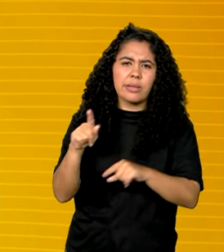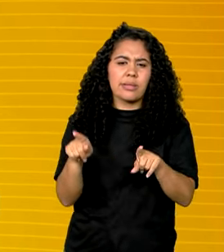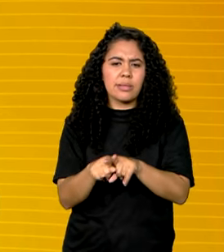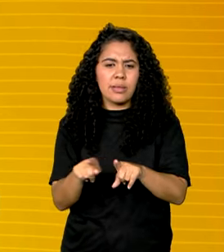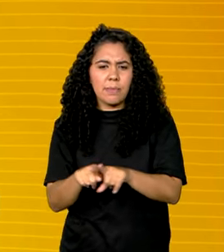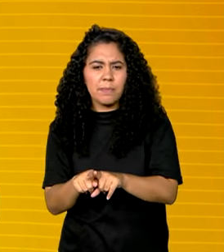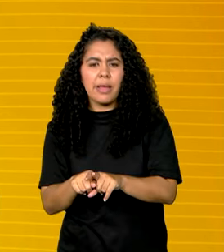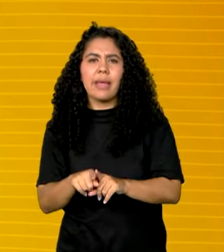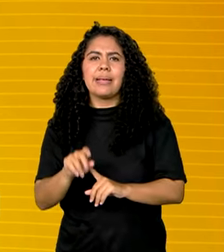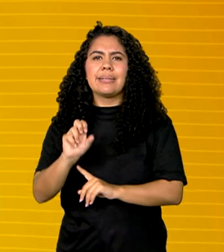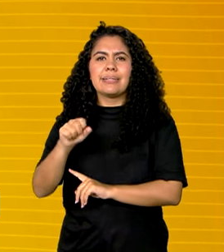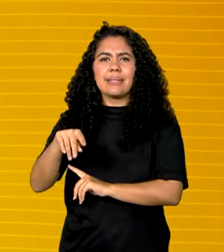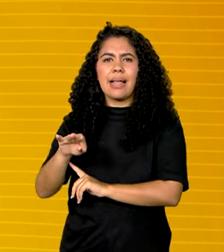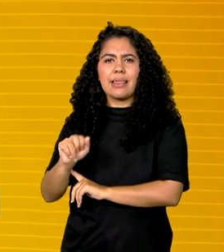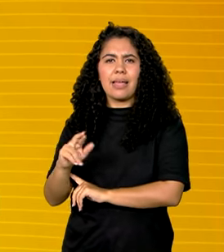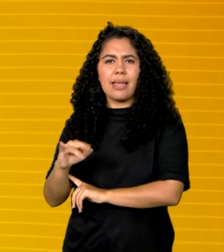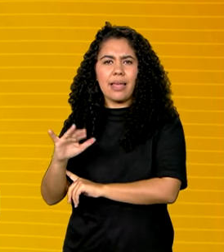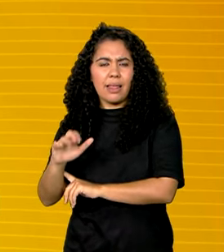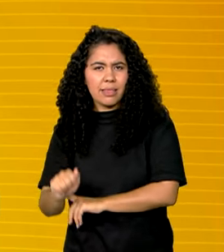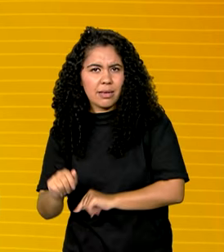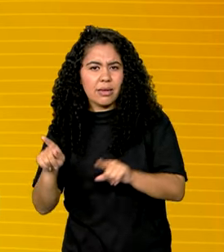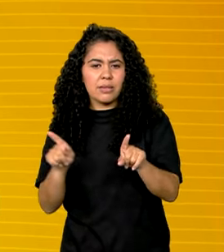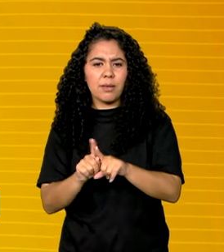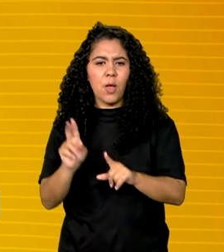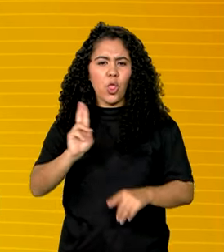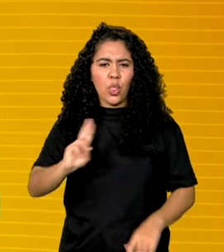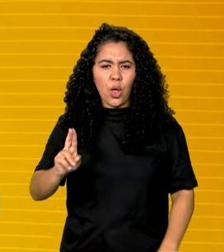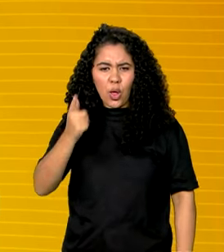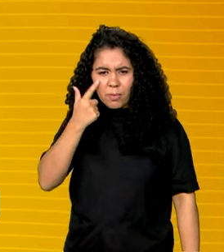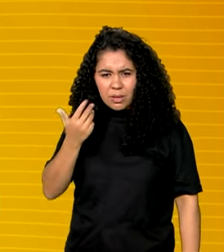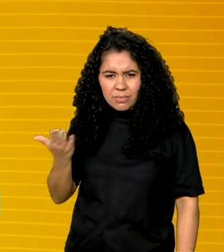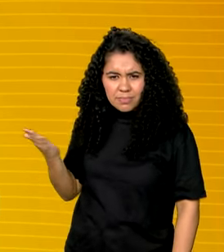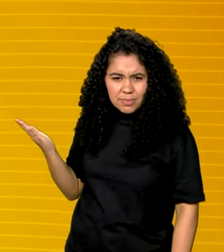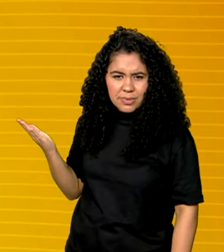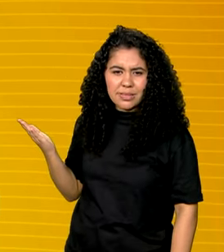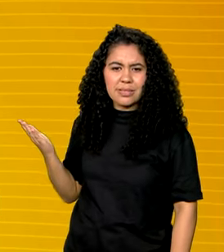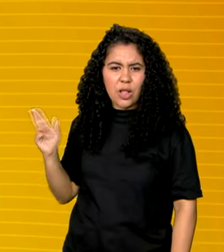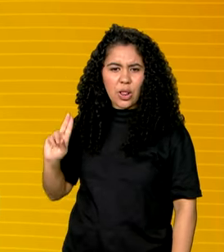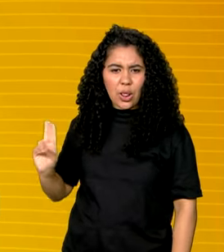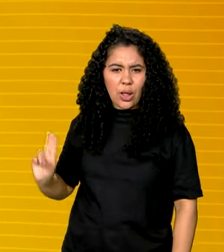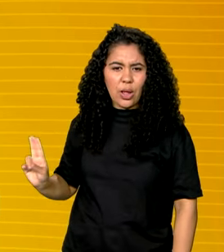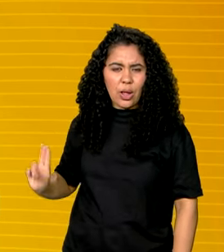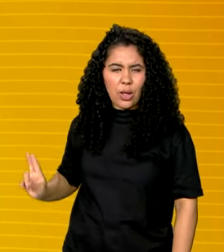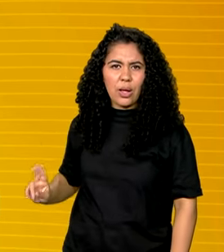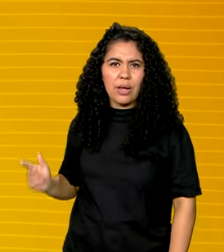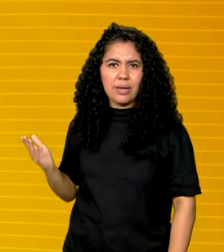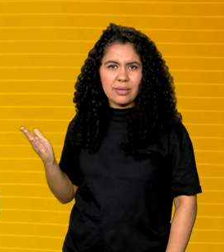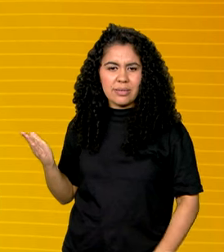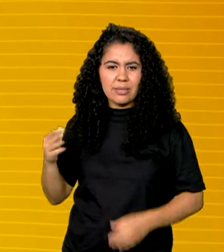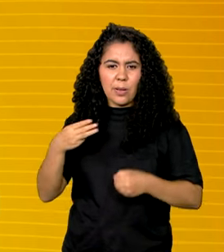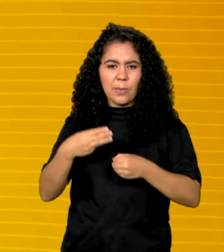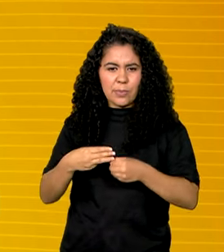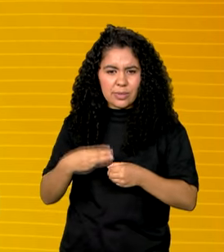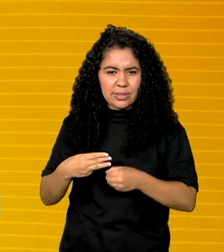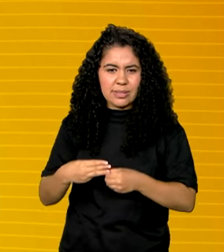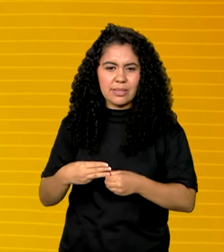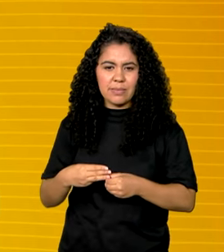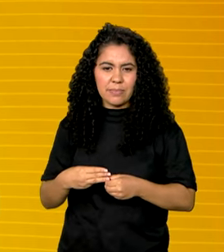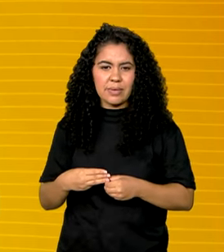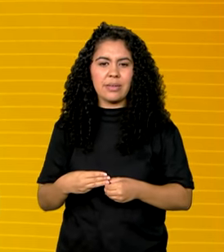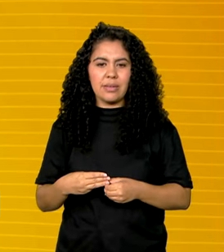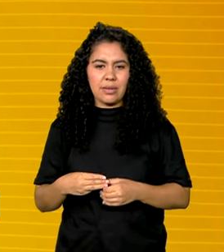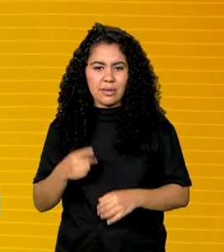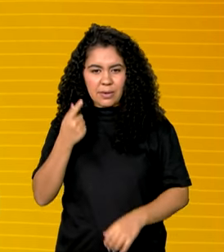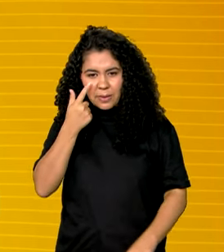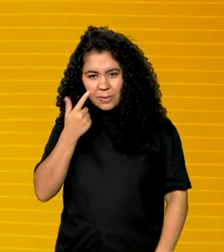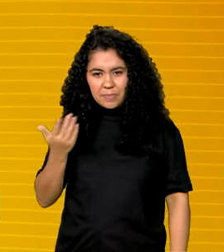Venanço Aires, São Luís Gonzaga, Veranópolis, Piau Grande, Sapiranga, Marques de Sousa, Triunfo, Campos Borges, Santa